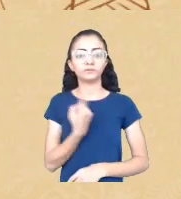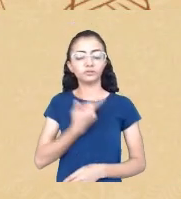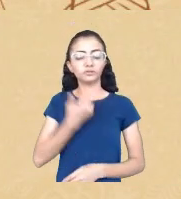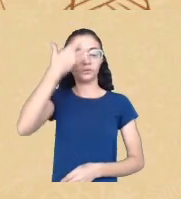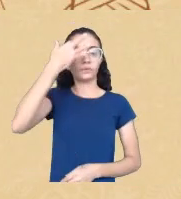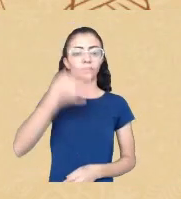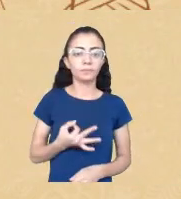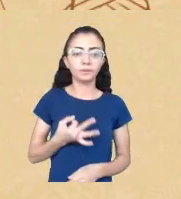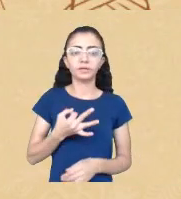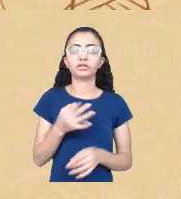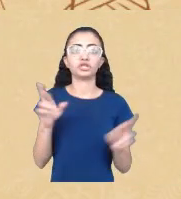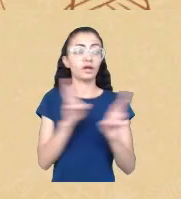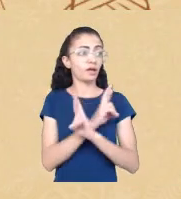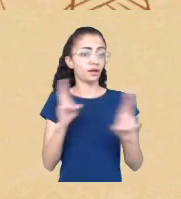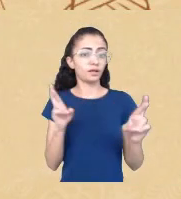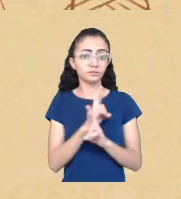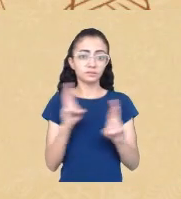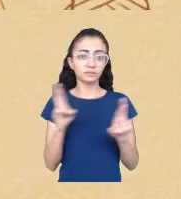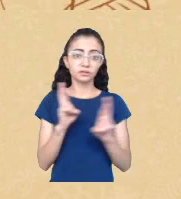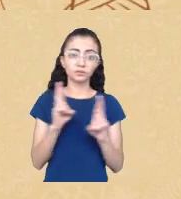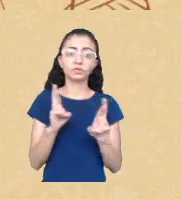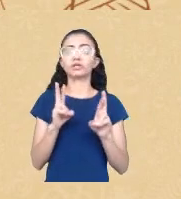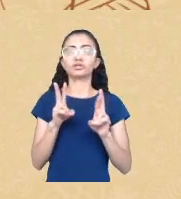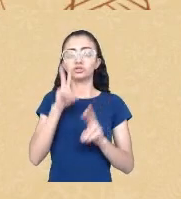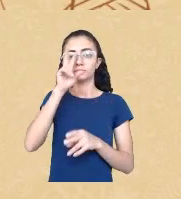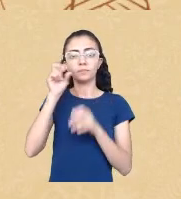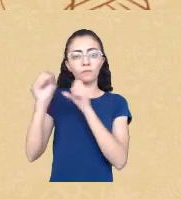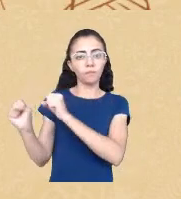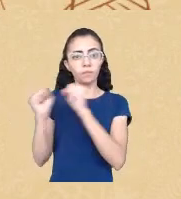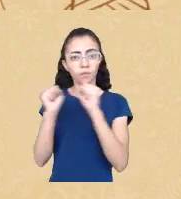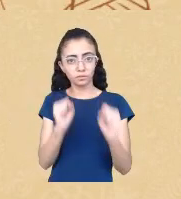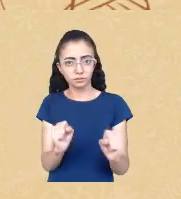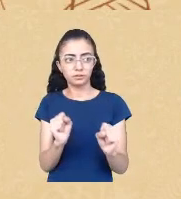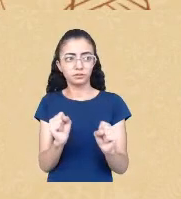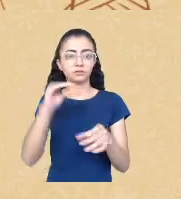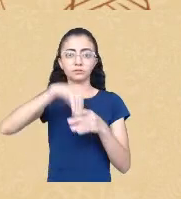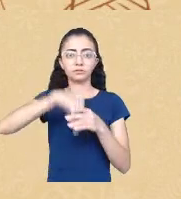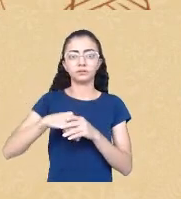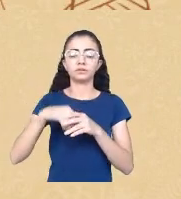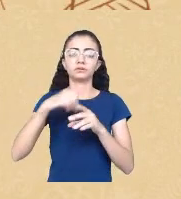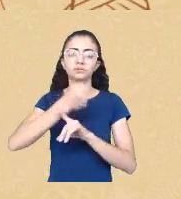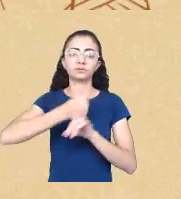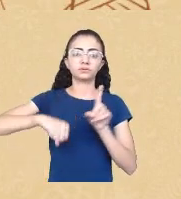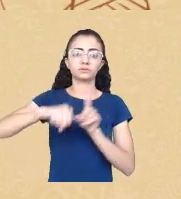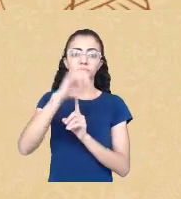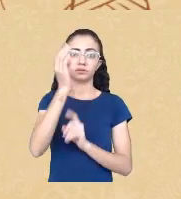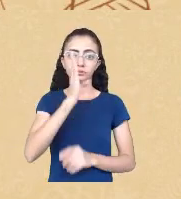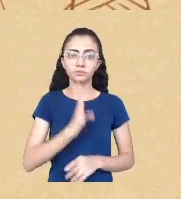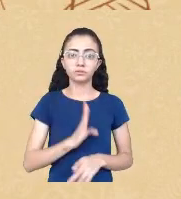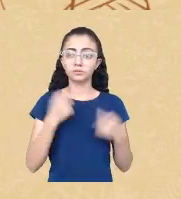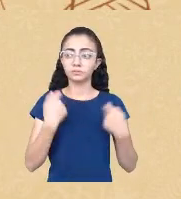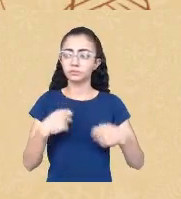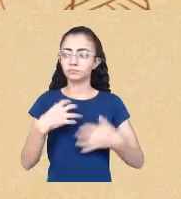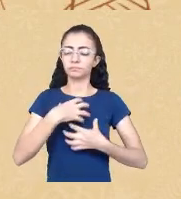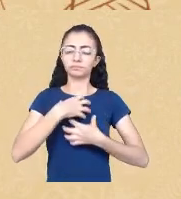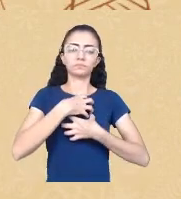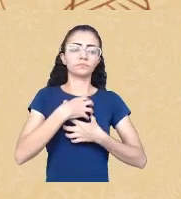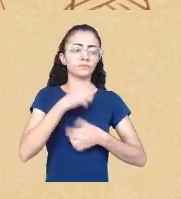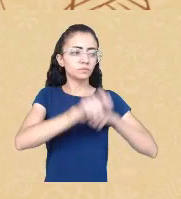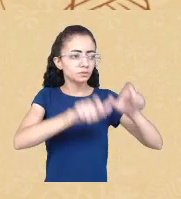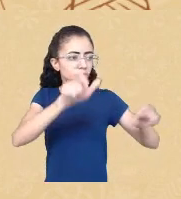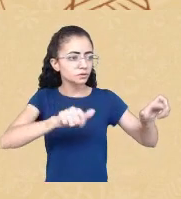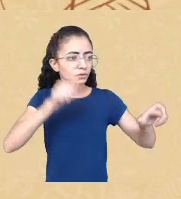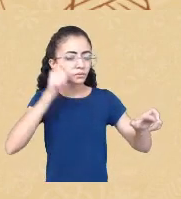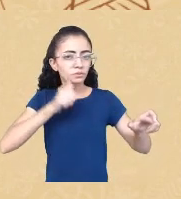força na sociedade brasileira é preciso termos sensibilidade para essas mulheres que a sociedade